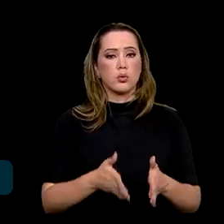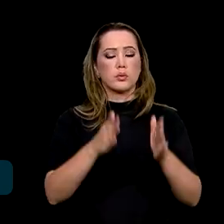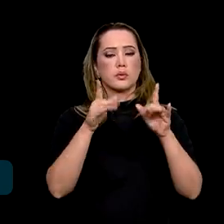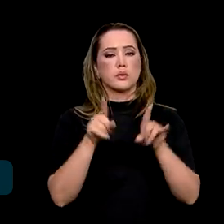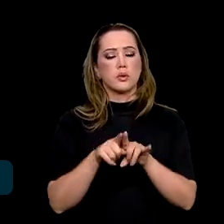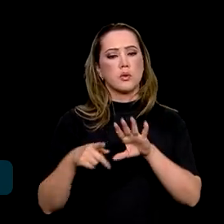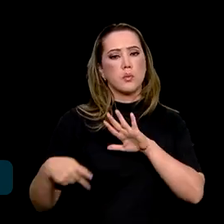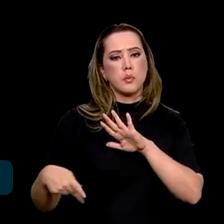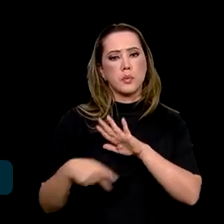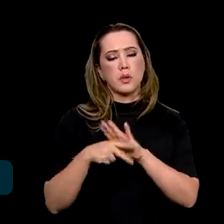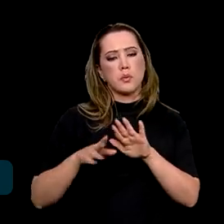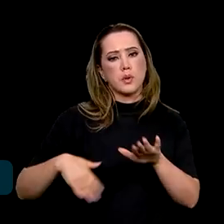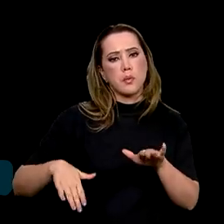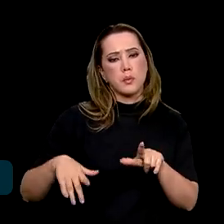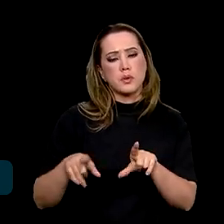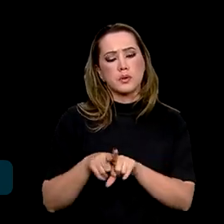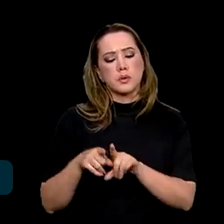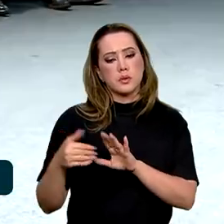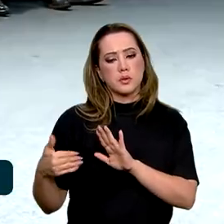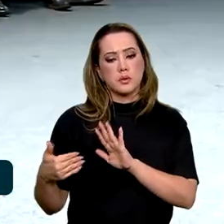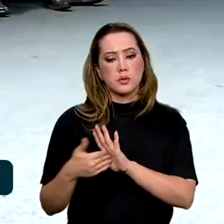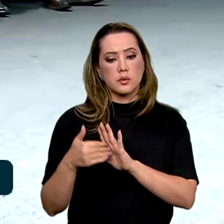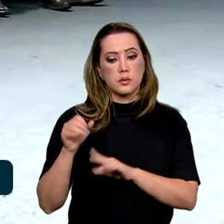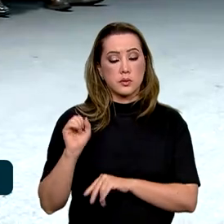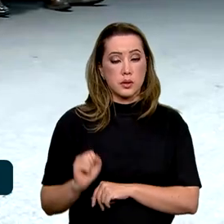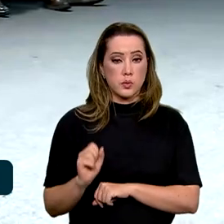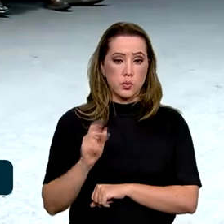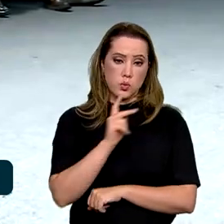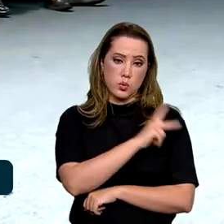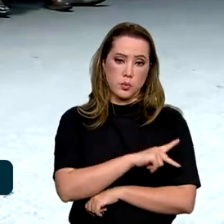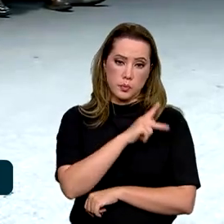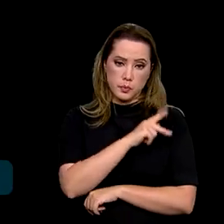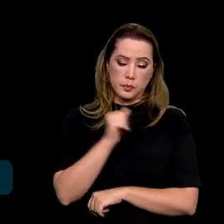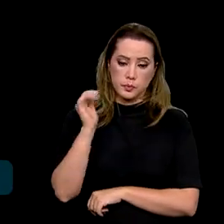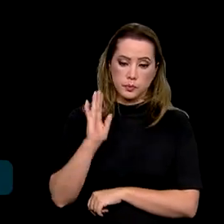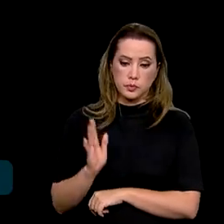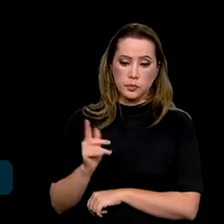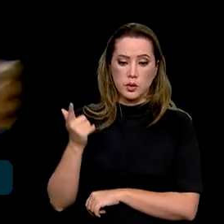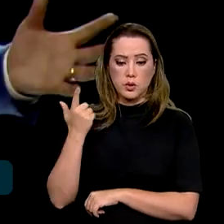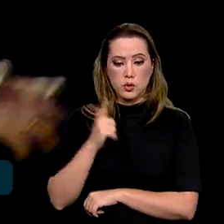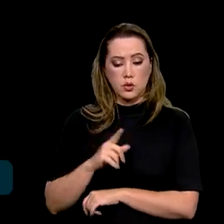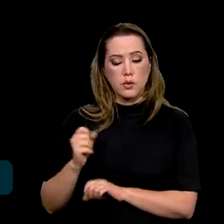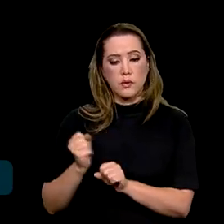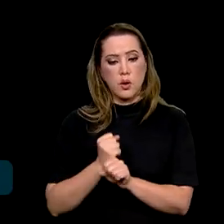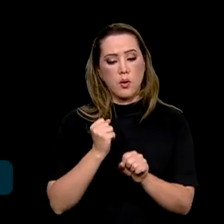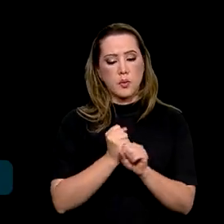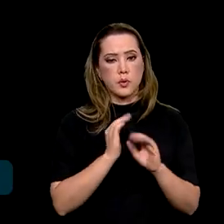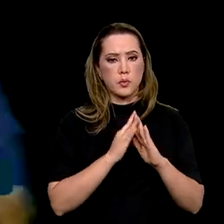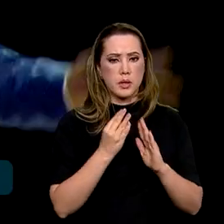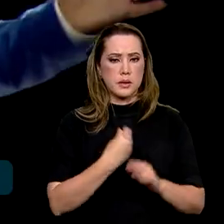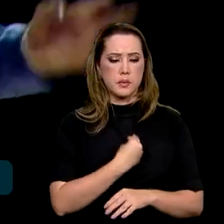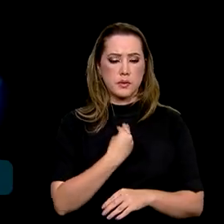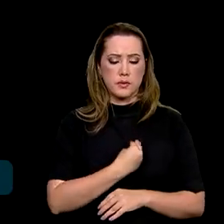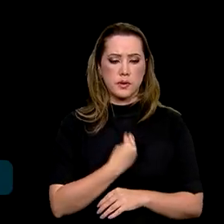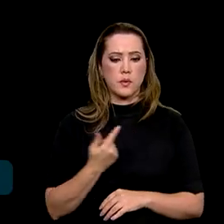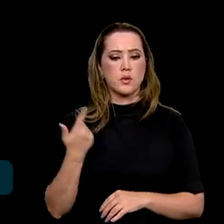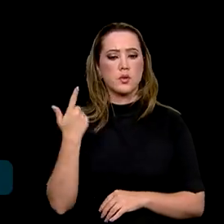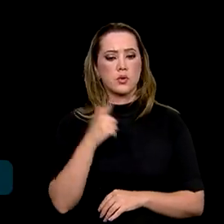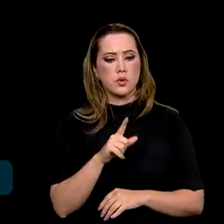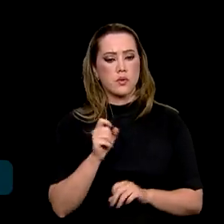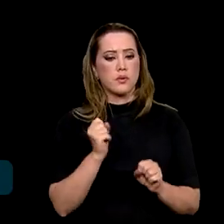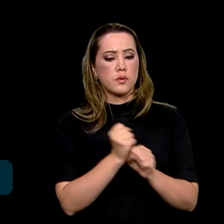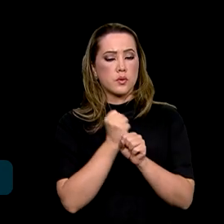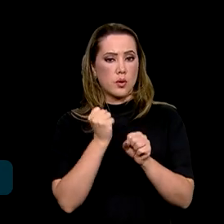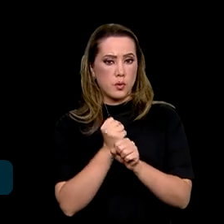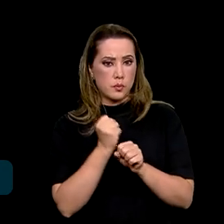do litoral em direção ao sul do Piauí e do Brasil. Retomada de obras do Minha Casa Minha Vida, retomada de obras